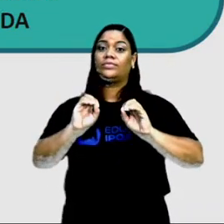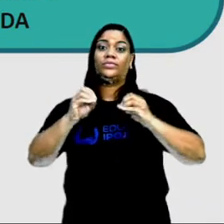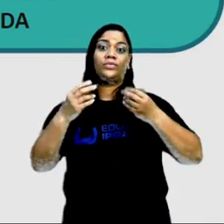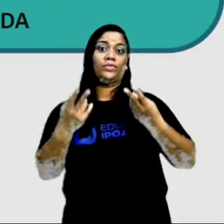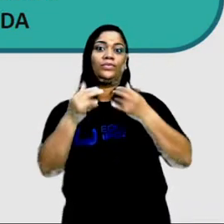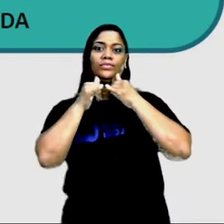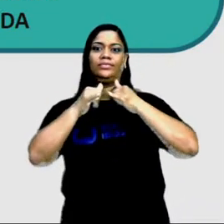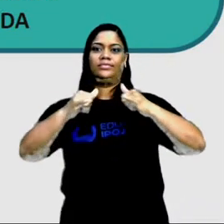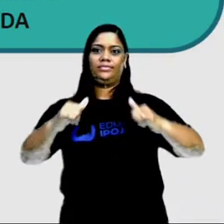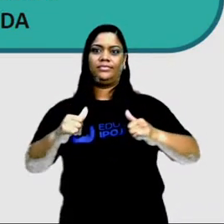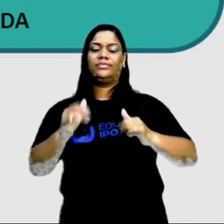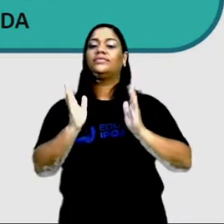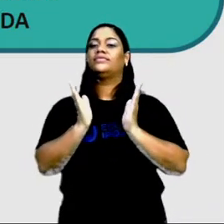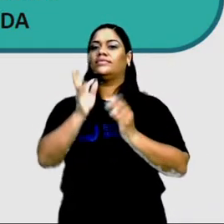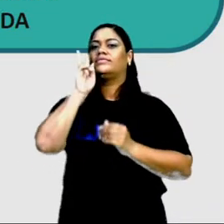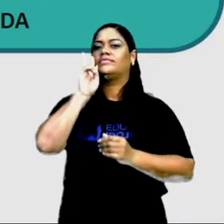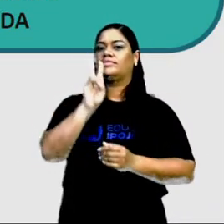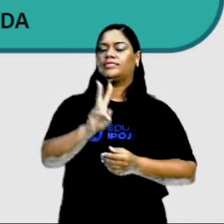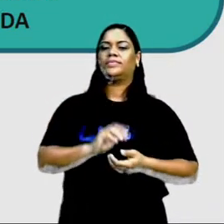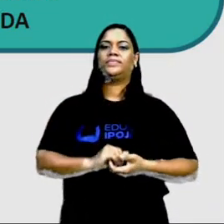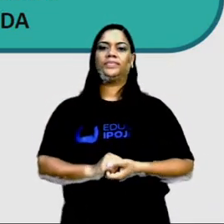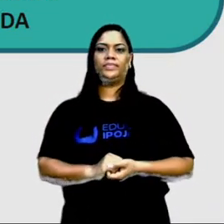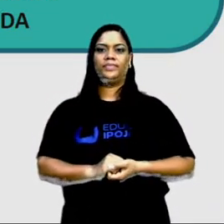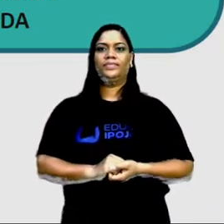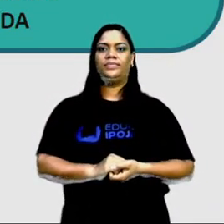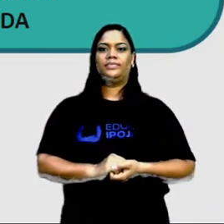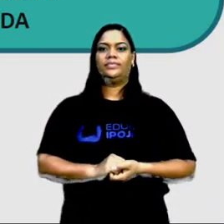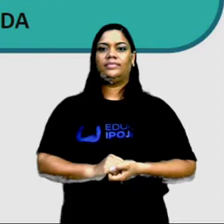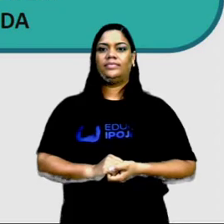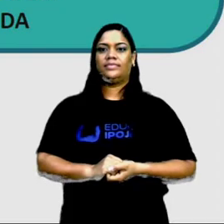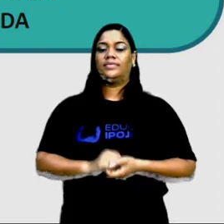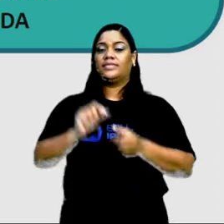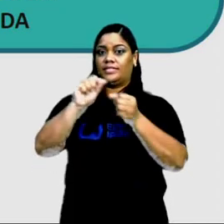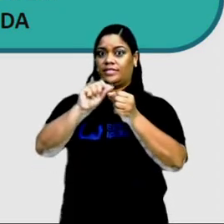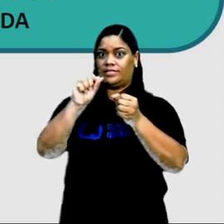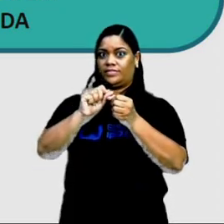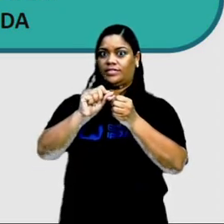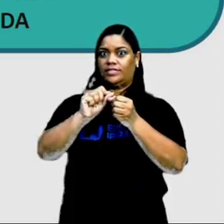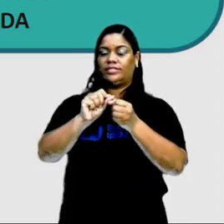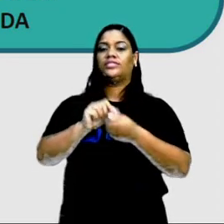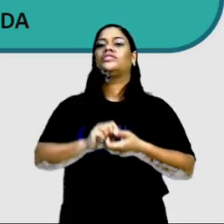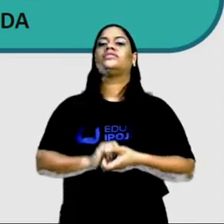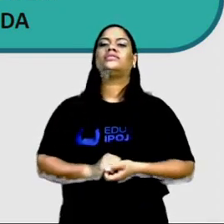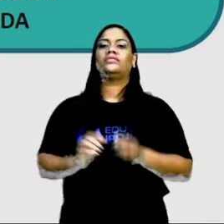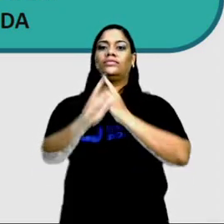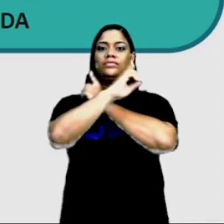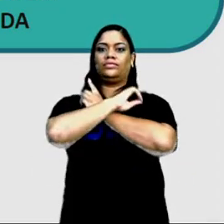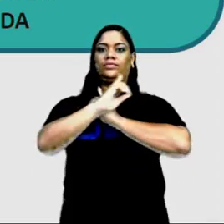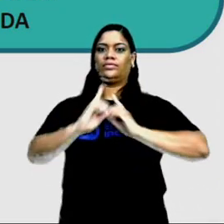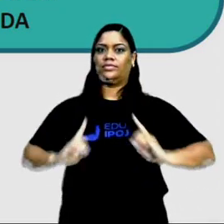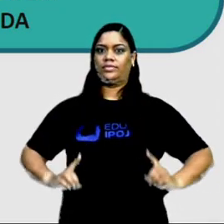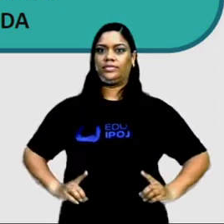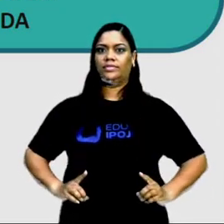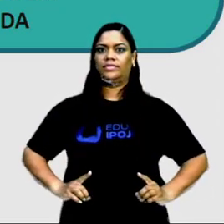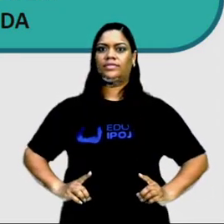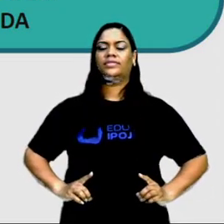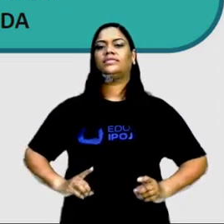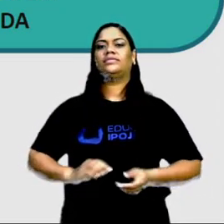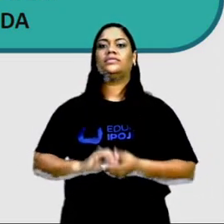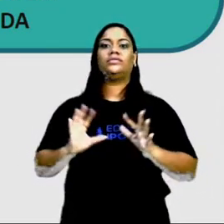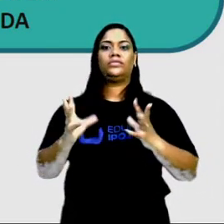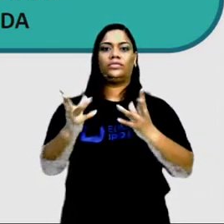Então, vamos ver as respostas agora. O emissor, ou seja, quem produziu foi o Detran. E o receptor?